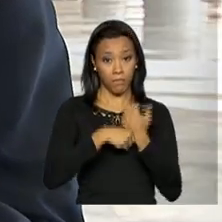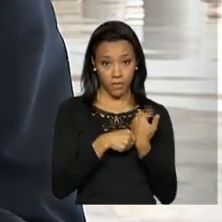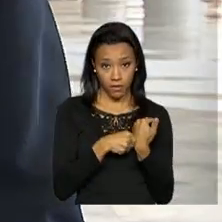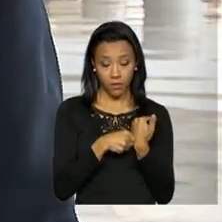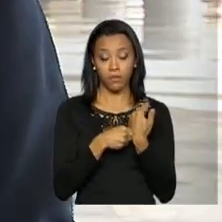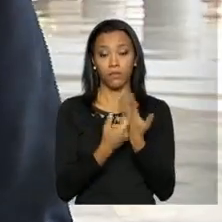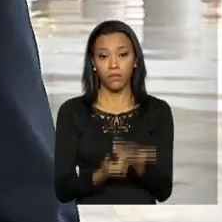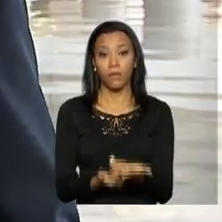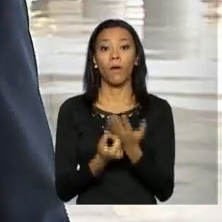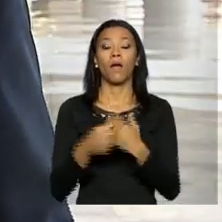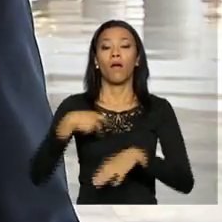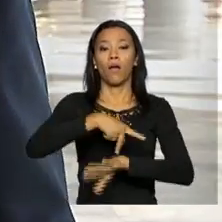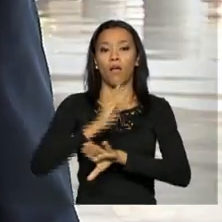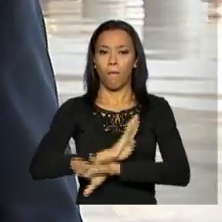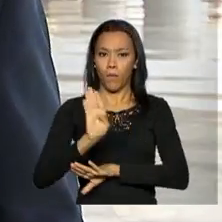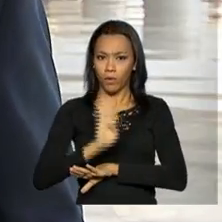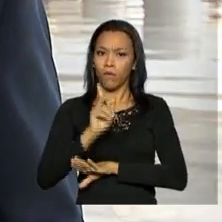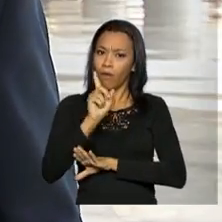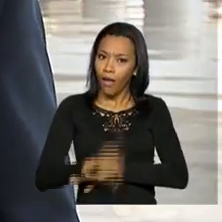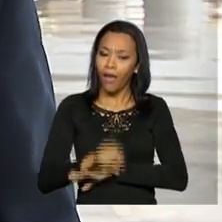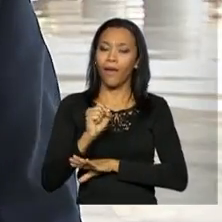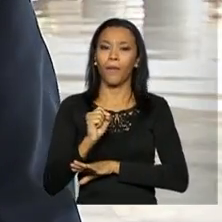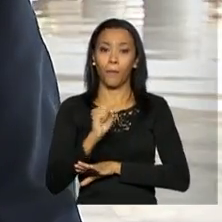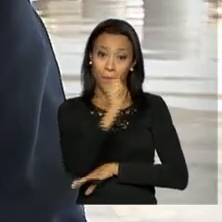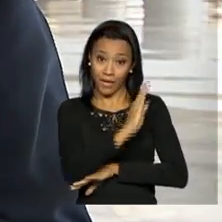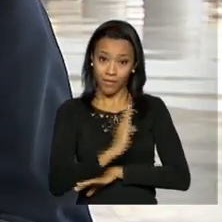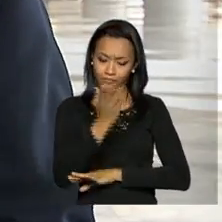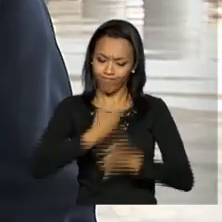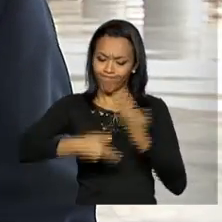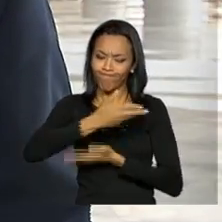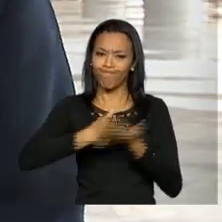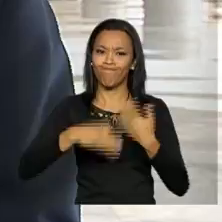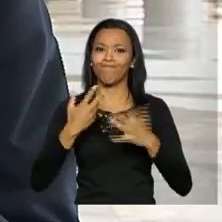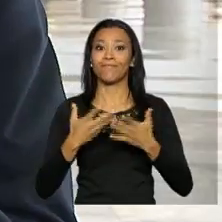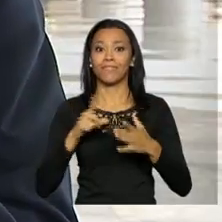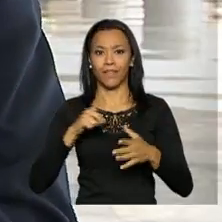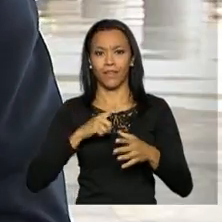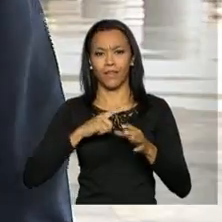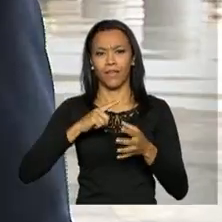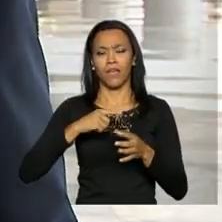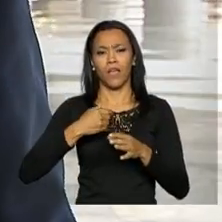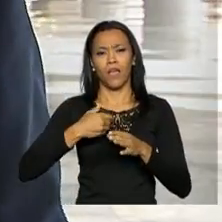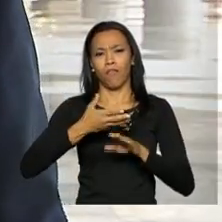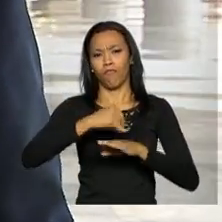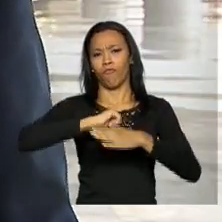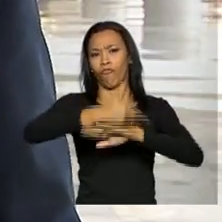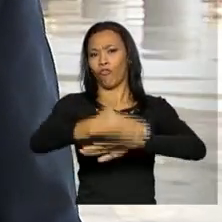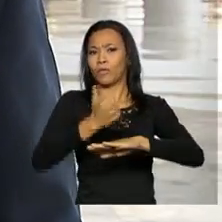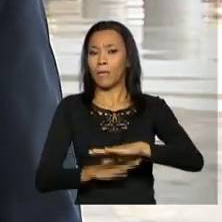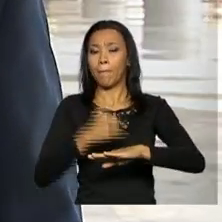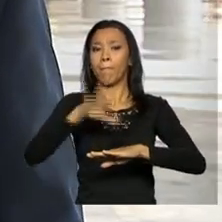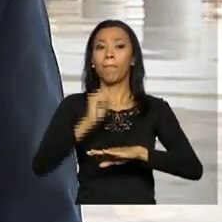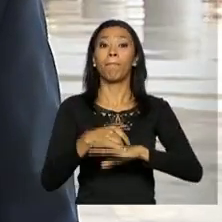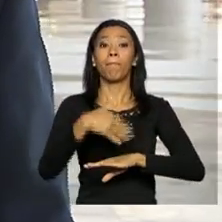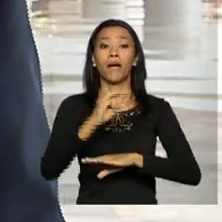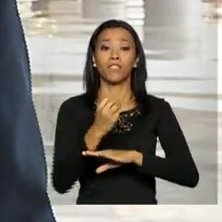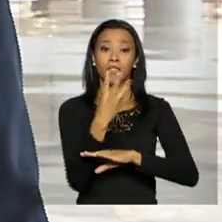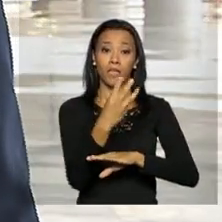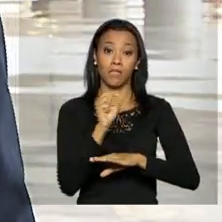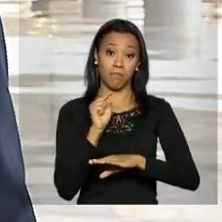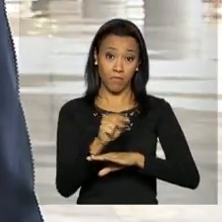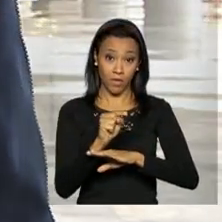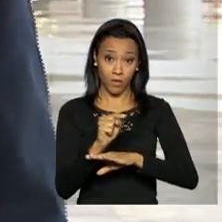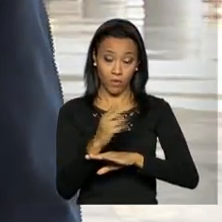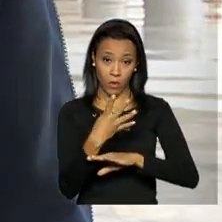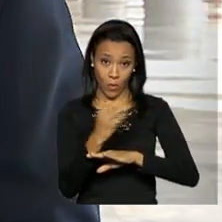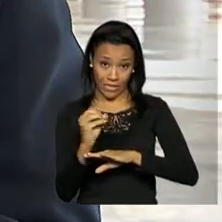E a Bolívia também é o país com o qual o Brasil compartilha a maior fronteira. São mais de 3.400 quilômetros de